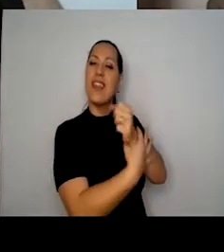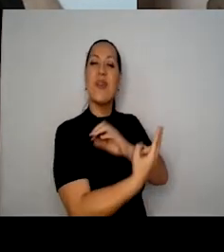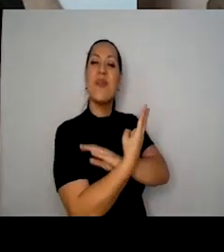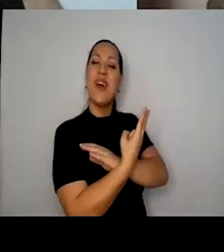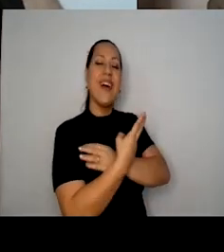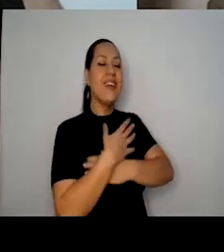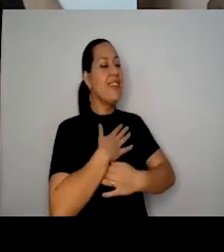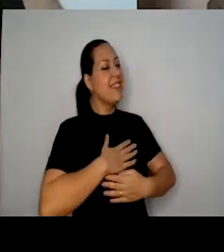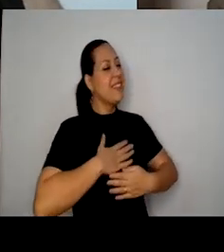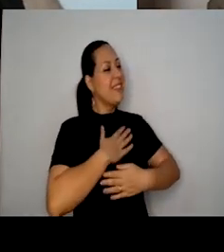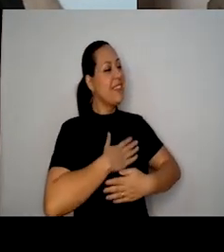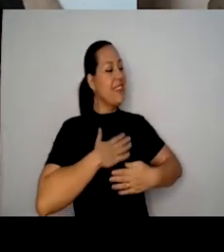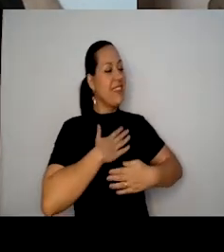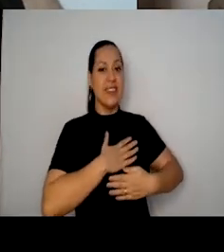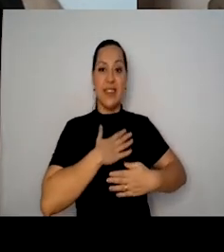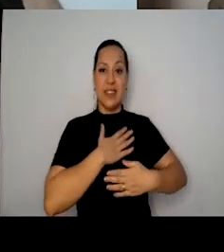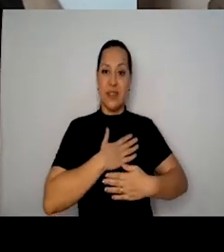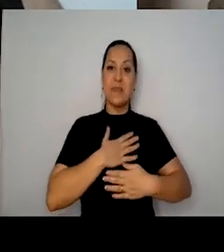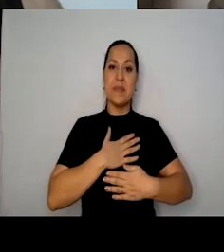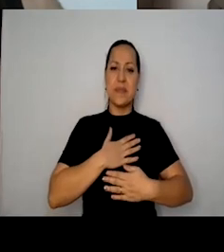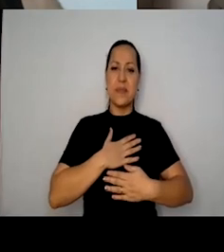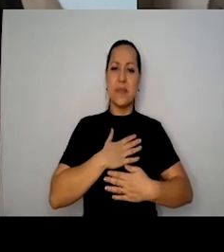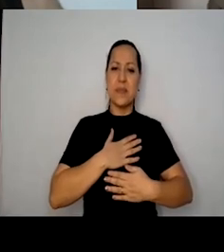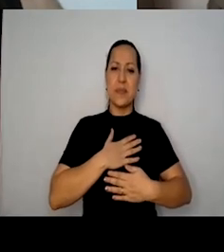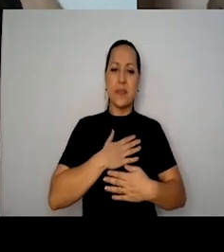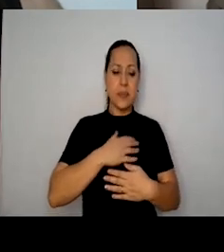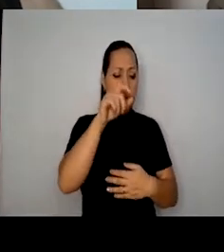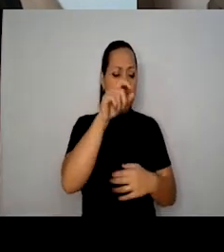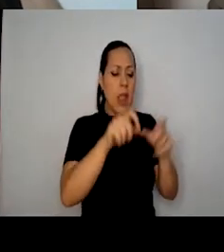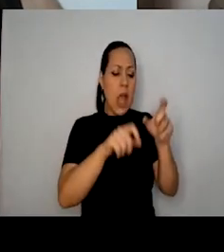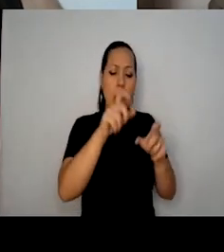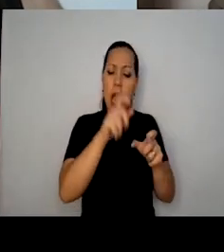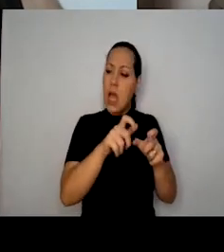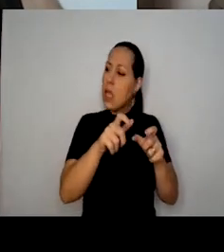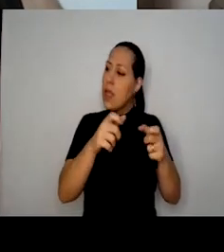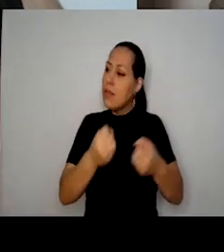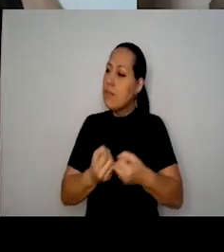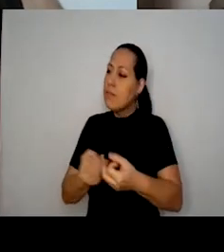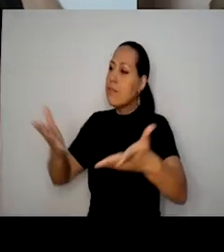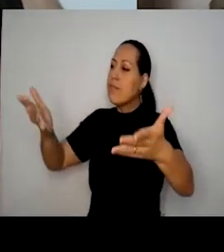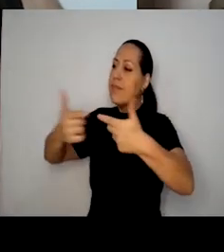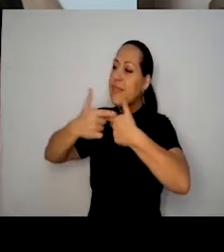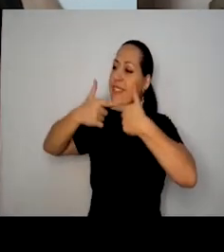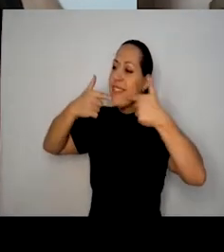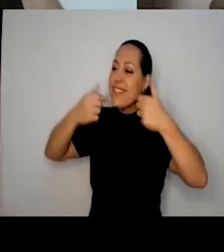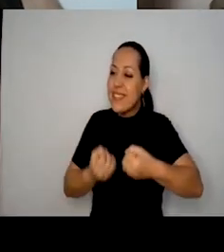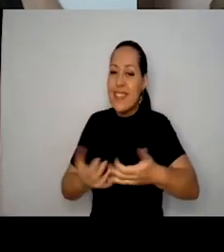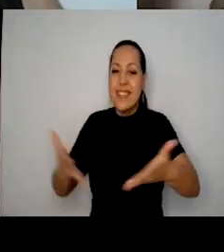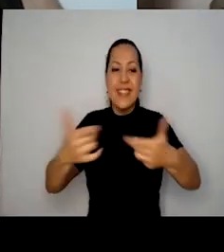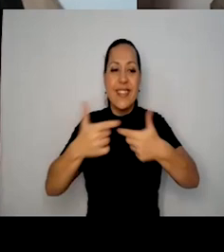as figuras do riso elas são as figuras e aí eu vou